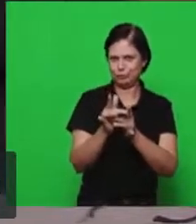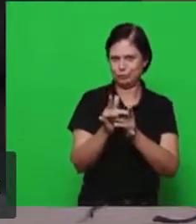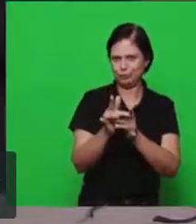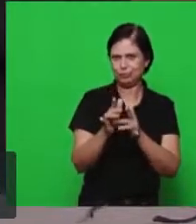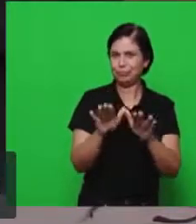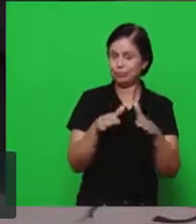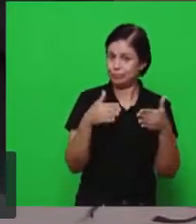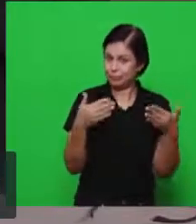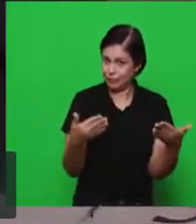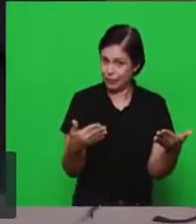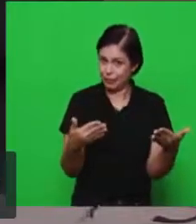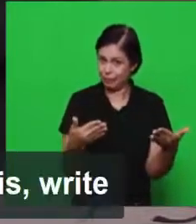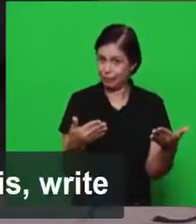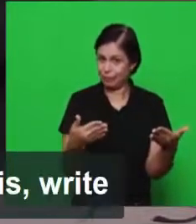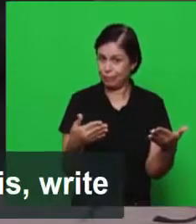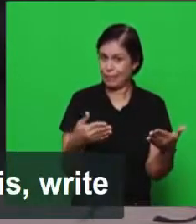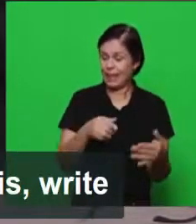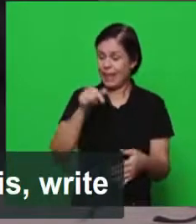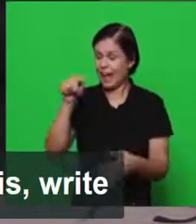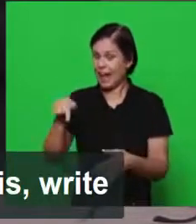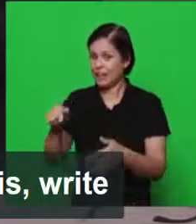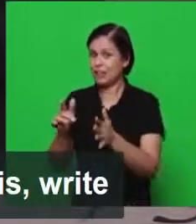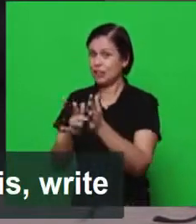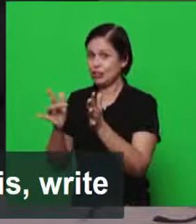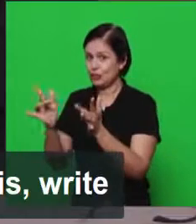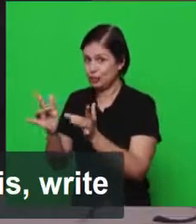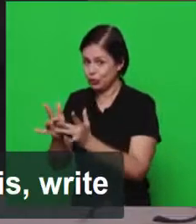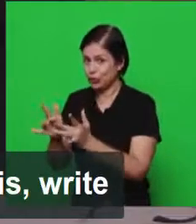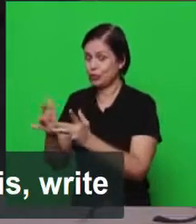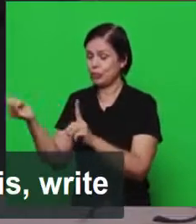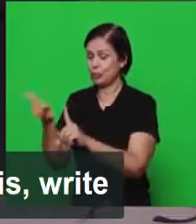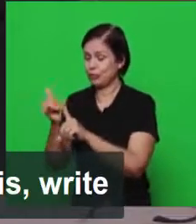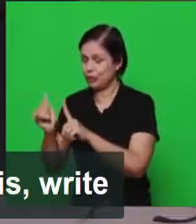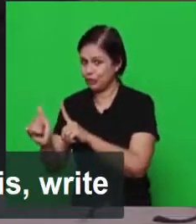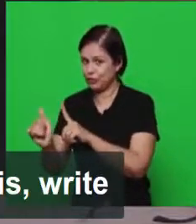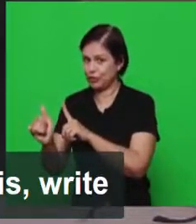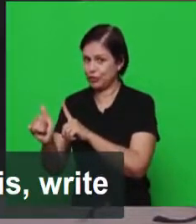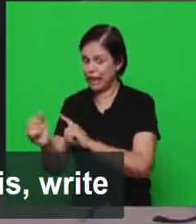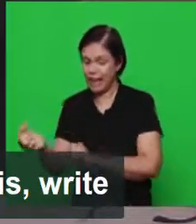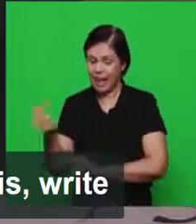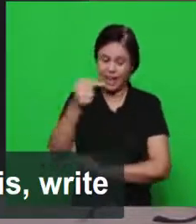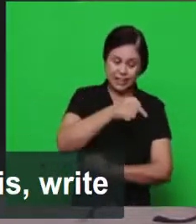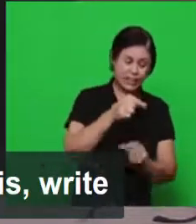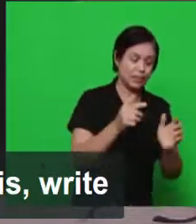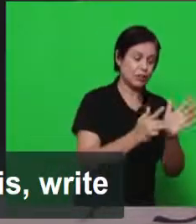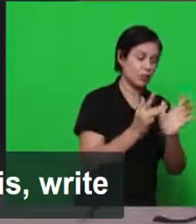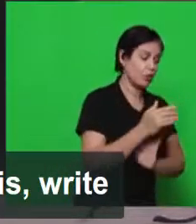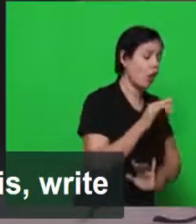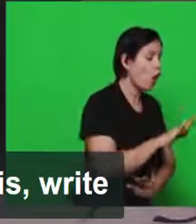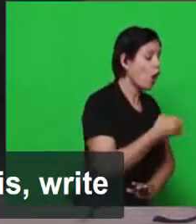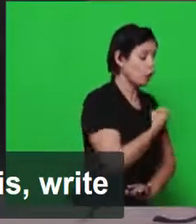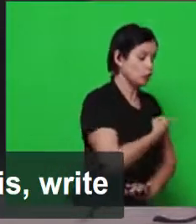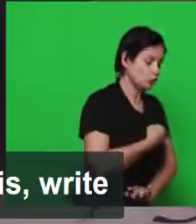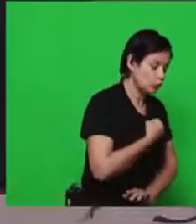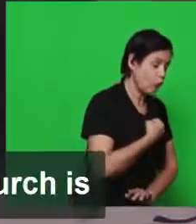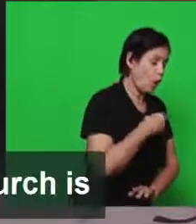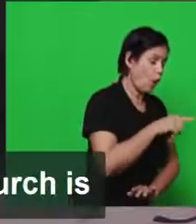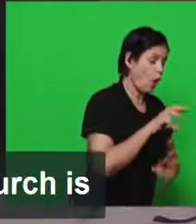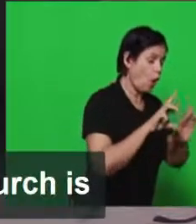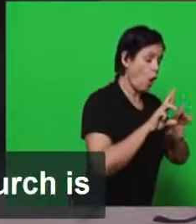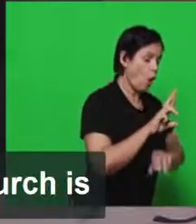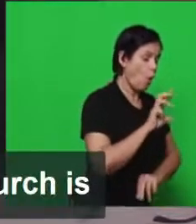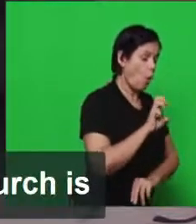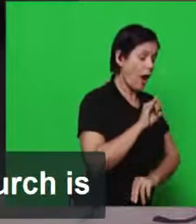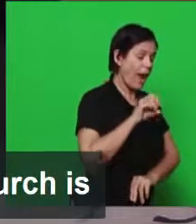com aquilo que ele entrega a João que ele dita João o reino será assim anota aí as